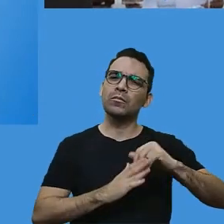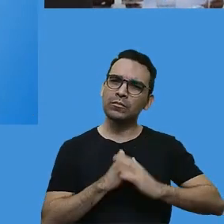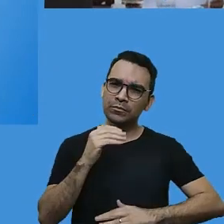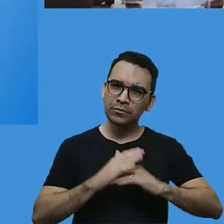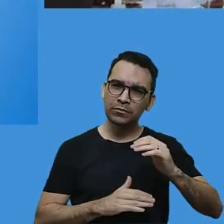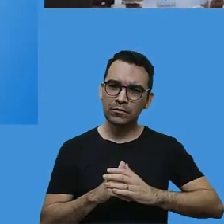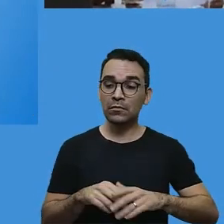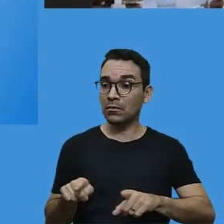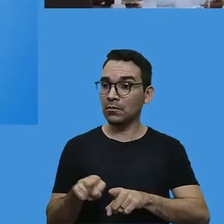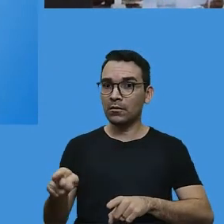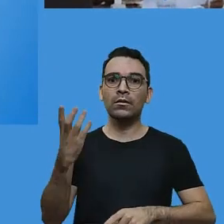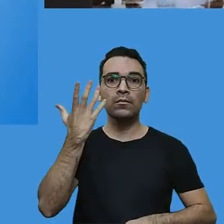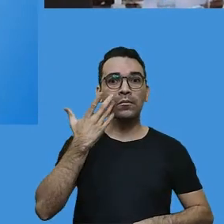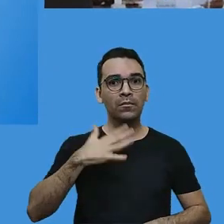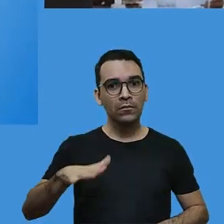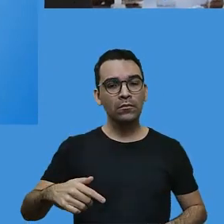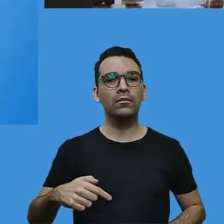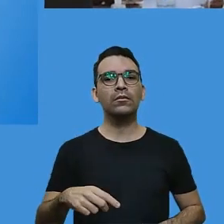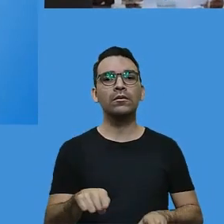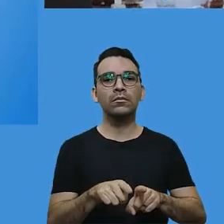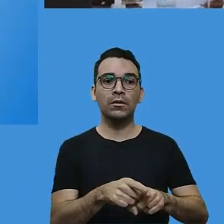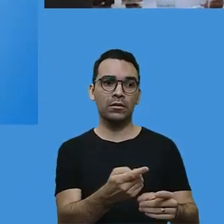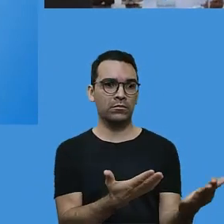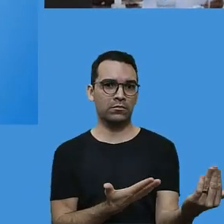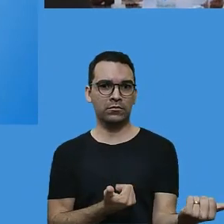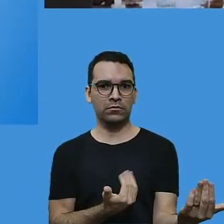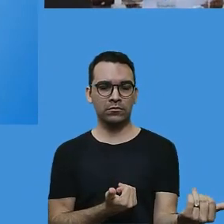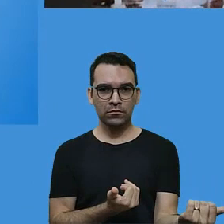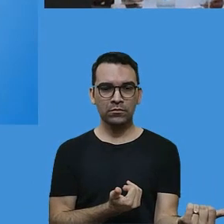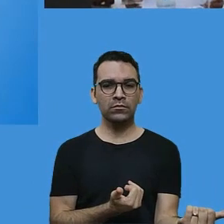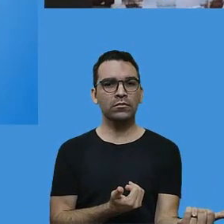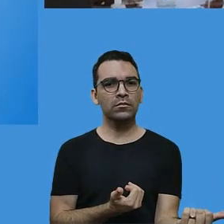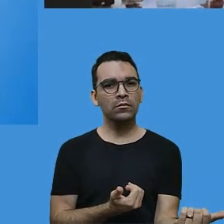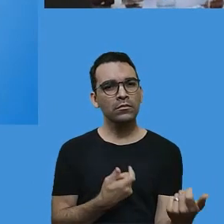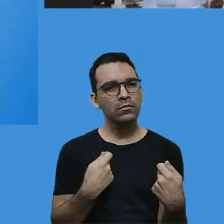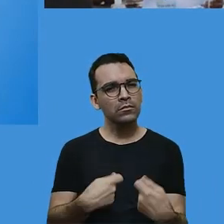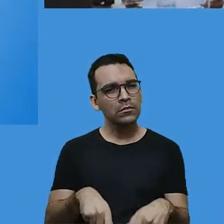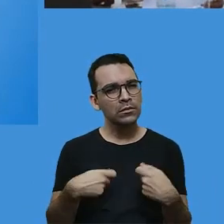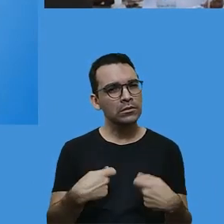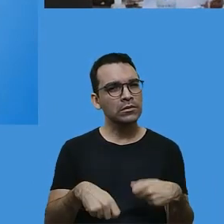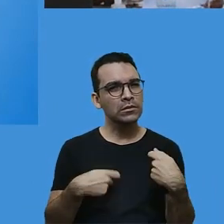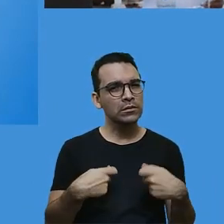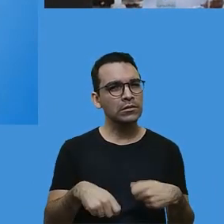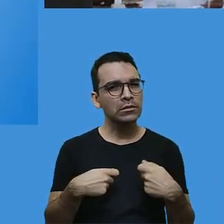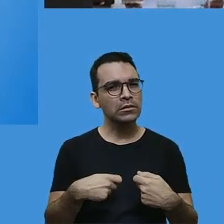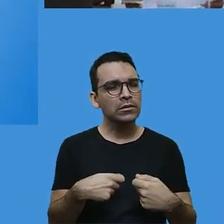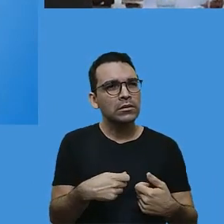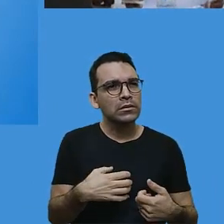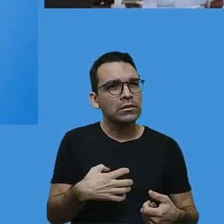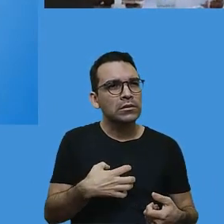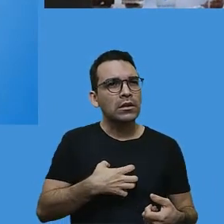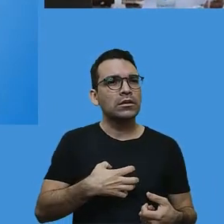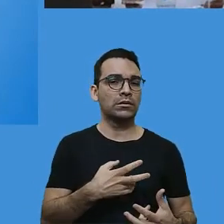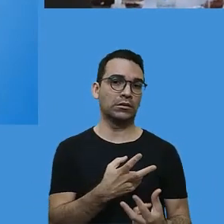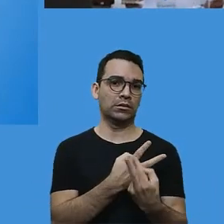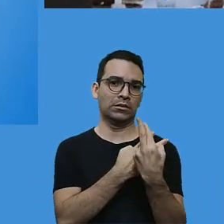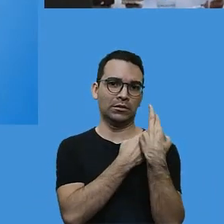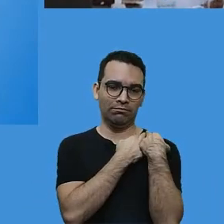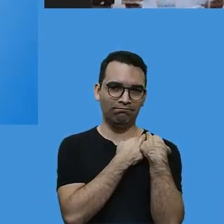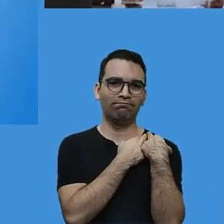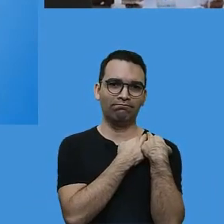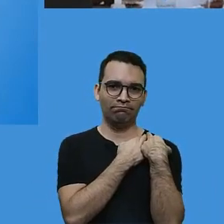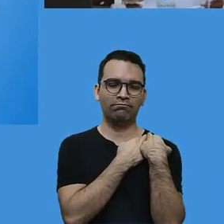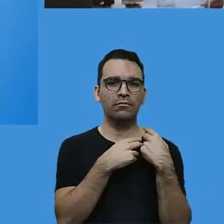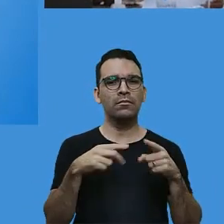de uma criança e de um jovem, é que ele tem esse senso de dever e o